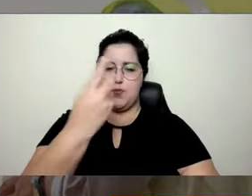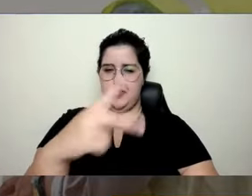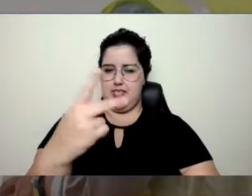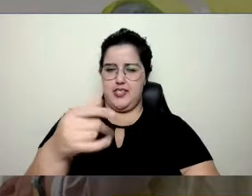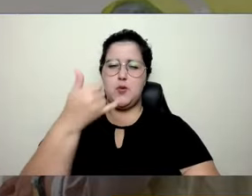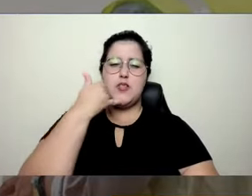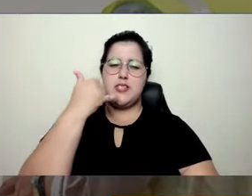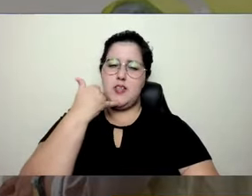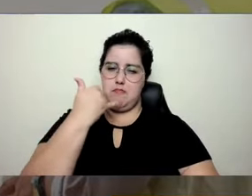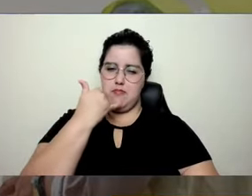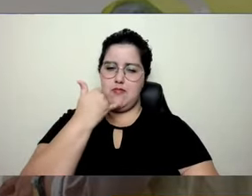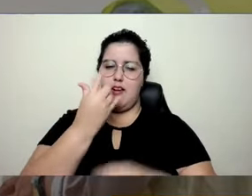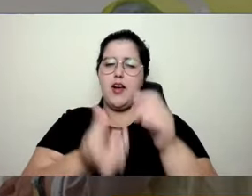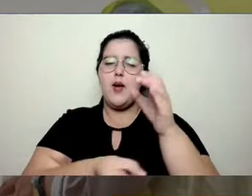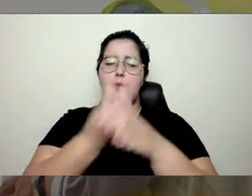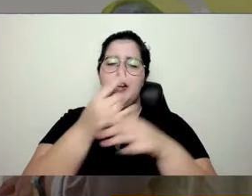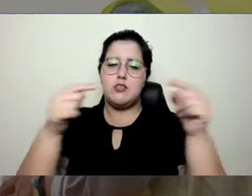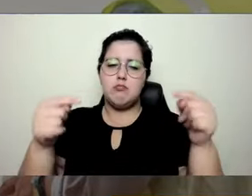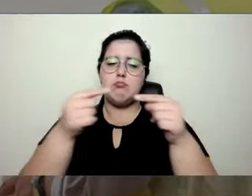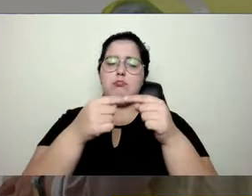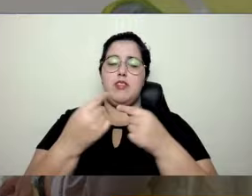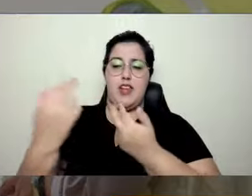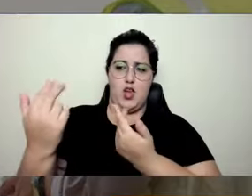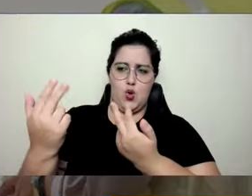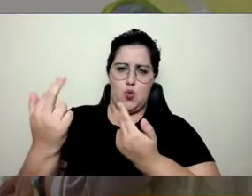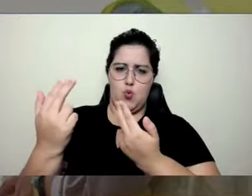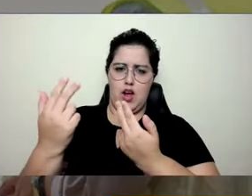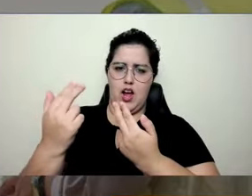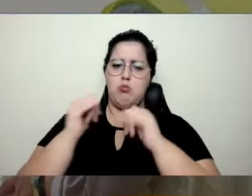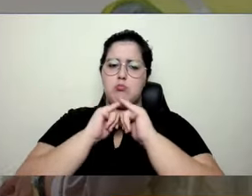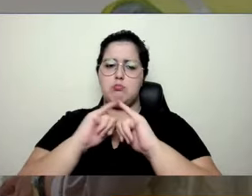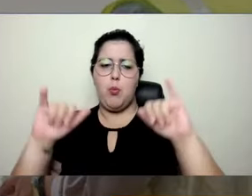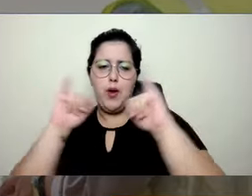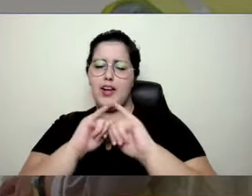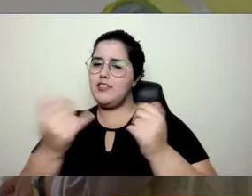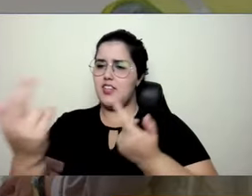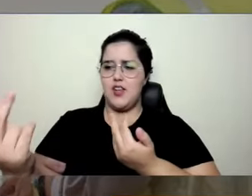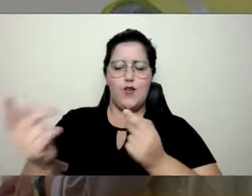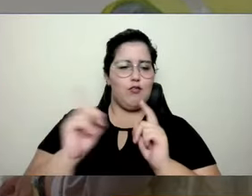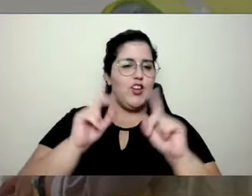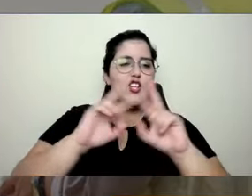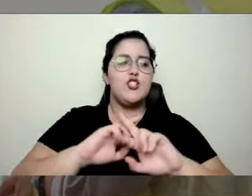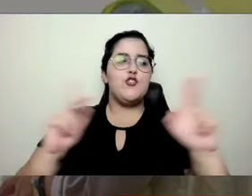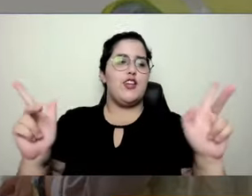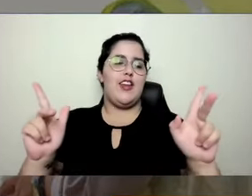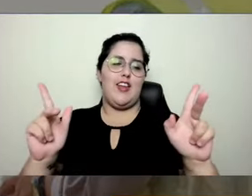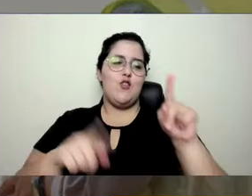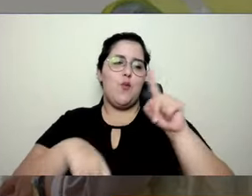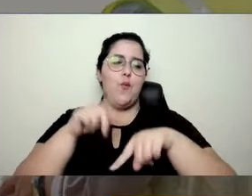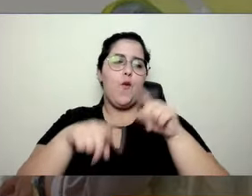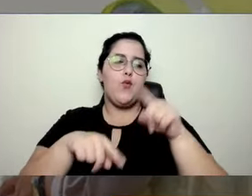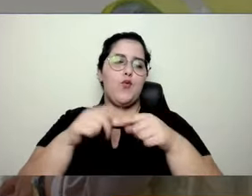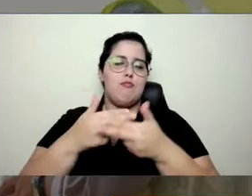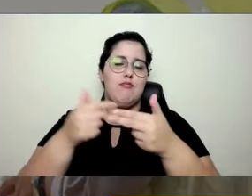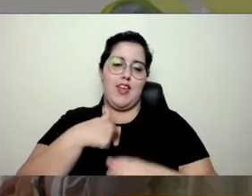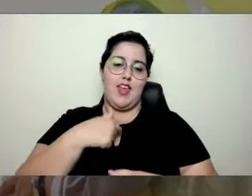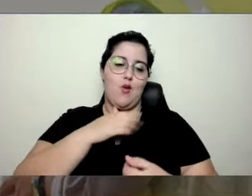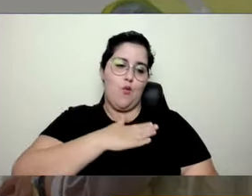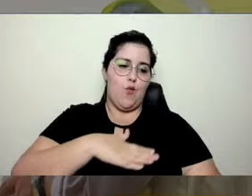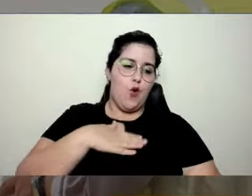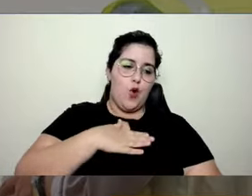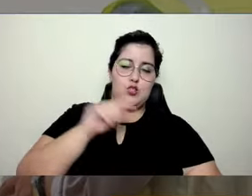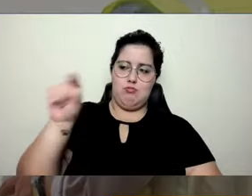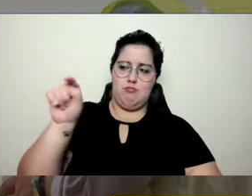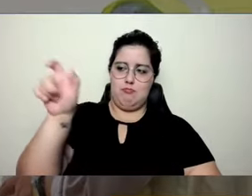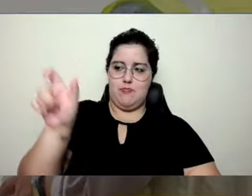Anderson, provavelmente não vão aparecer os mesmos anúncios, as mesmas notícias, os mesmos insumos, porque você tem